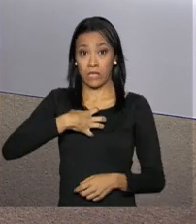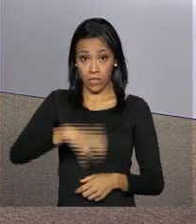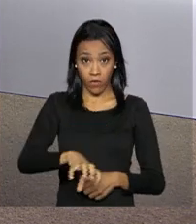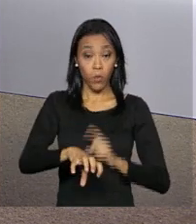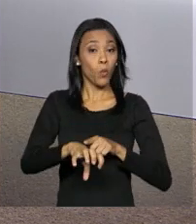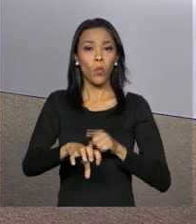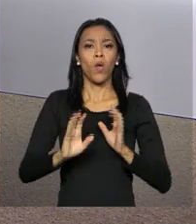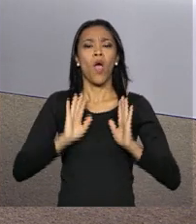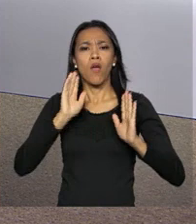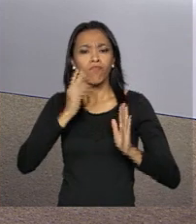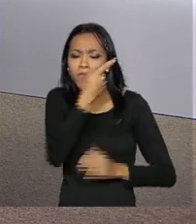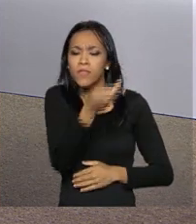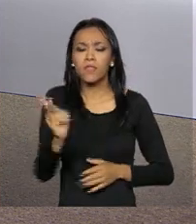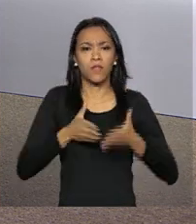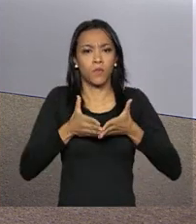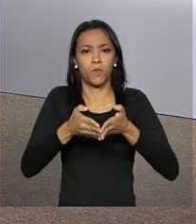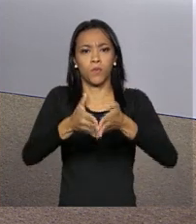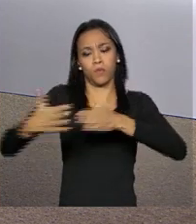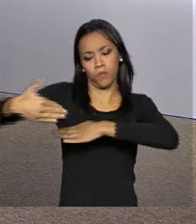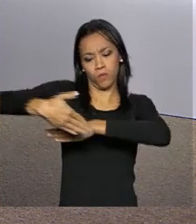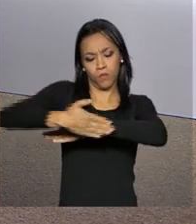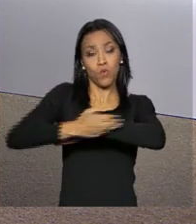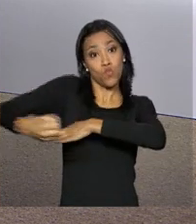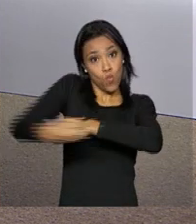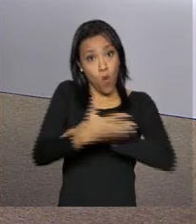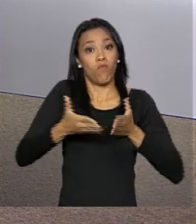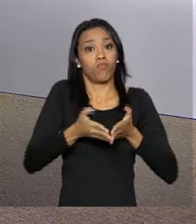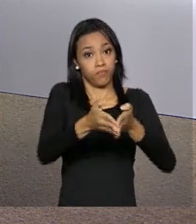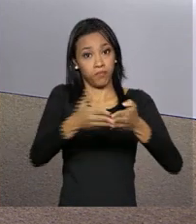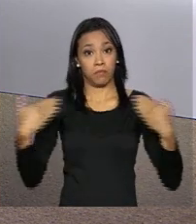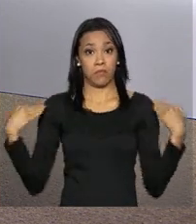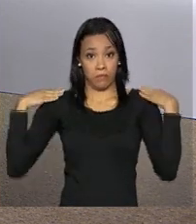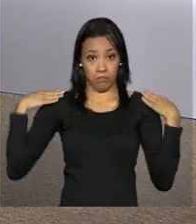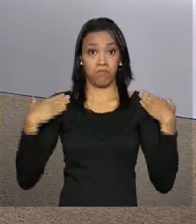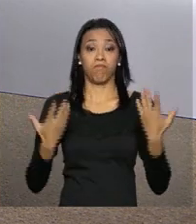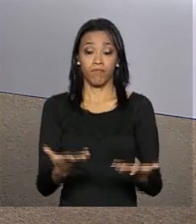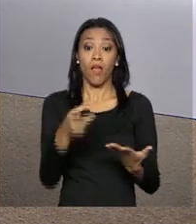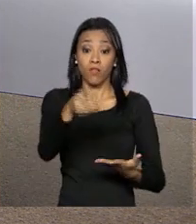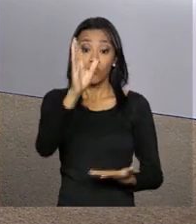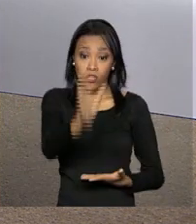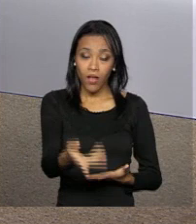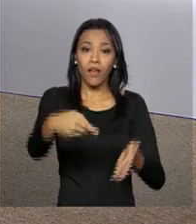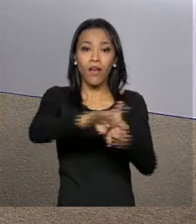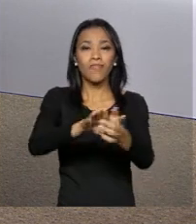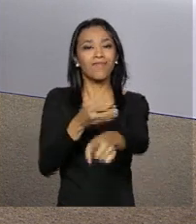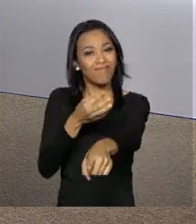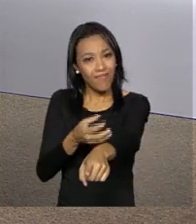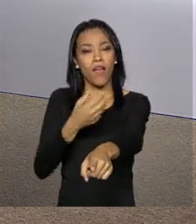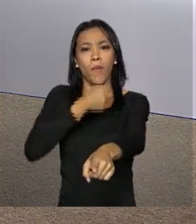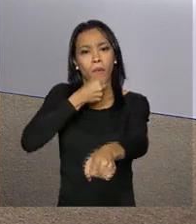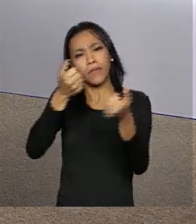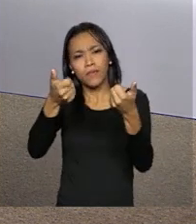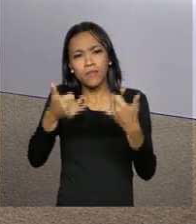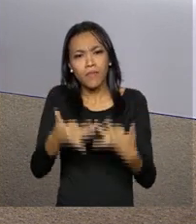o terminal de passageiros do porto da cidade e um novo navio da Marinha. A repórter Paola de Hort está na capital baiana e ao vivo